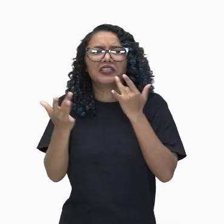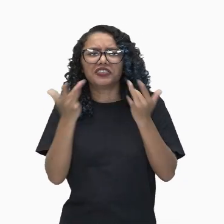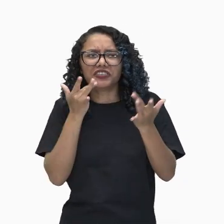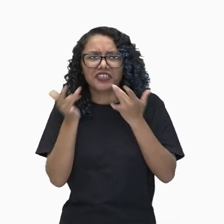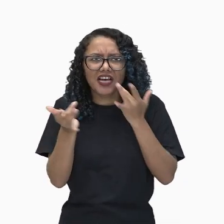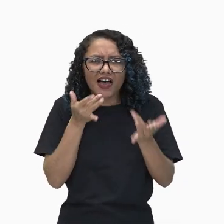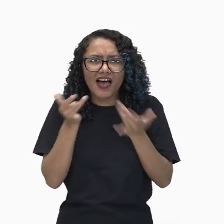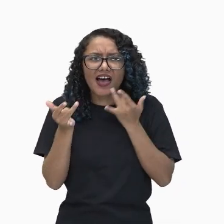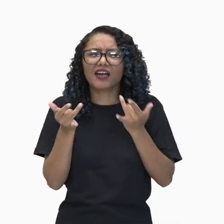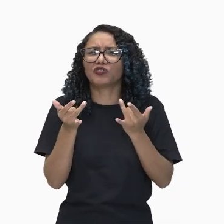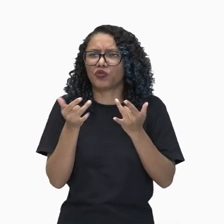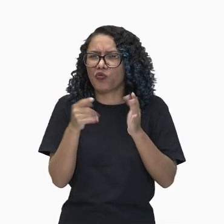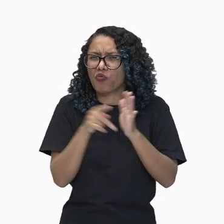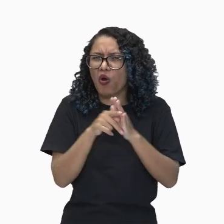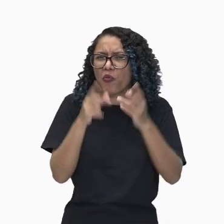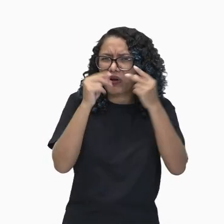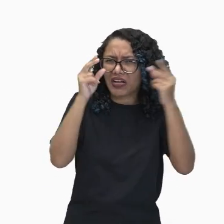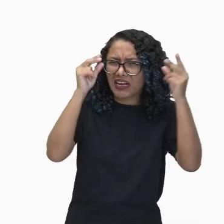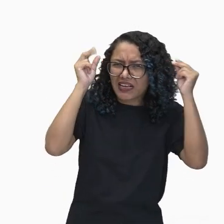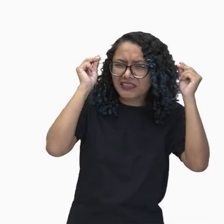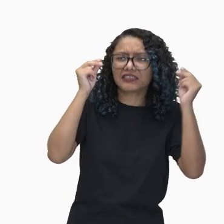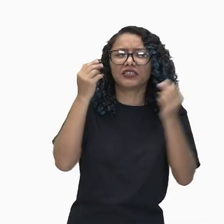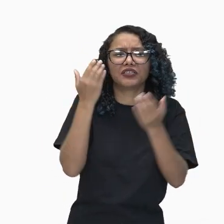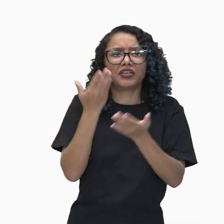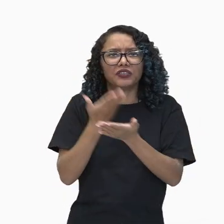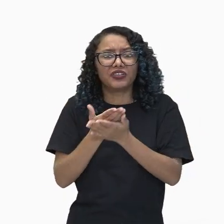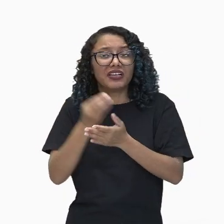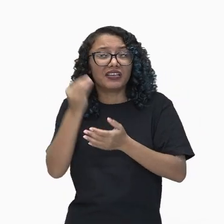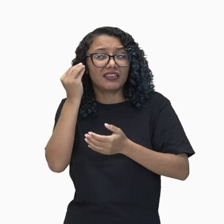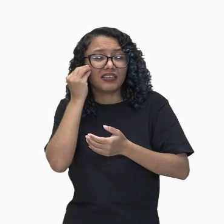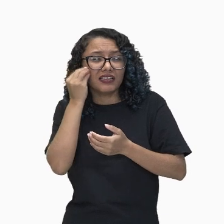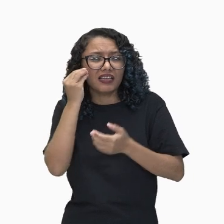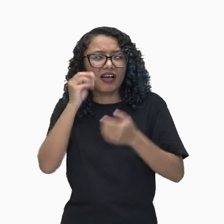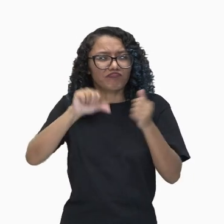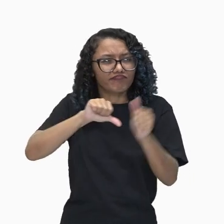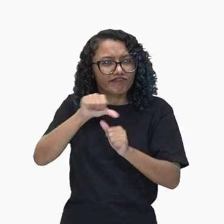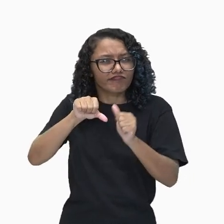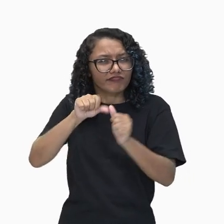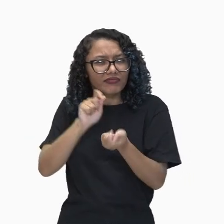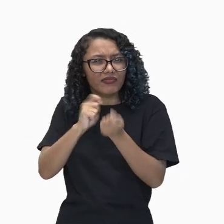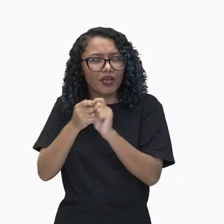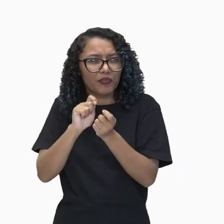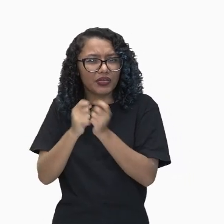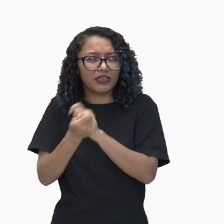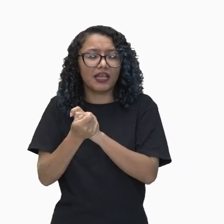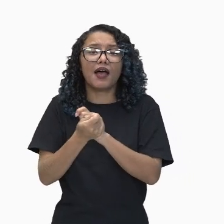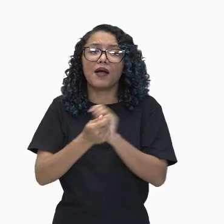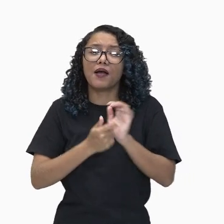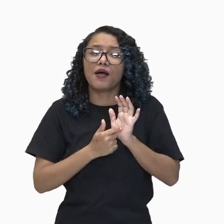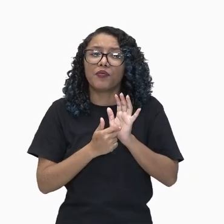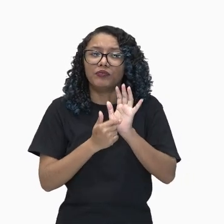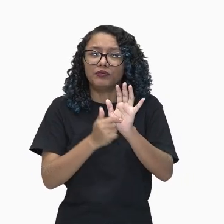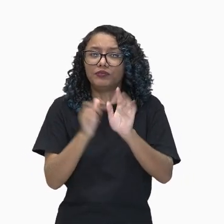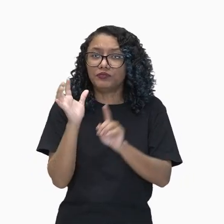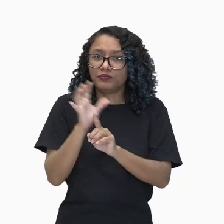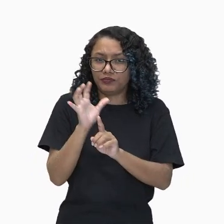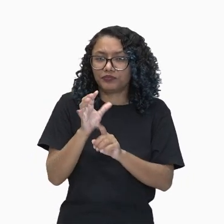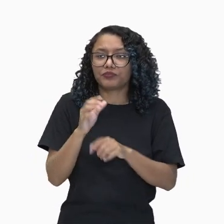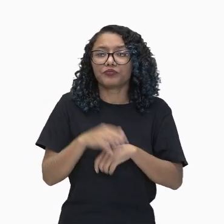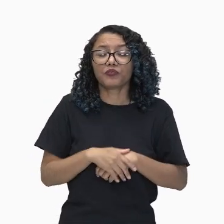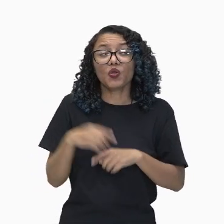Grécia e procurando recriar o seu impacto, pois acreditavam que a força do teatro grego